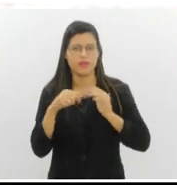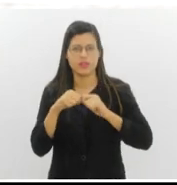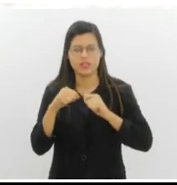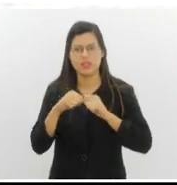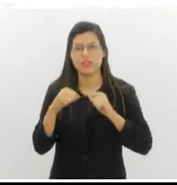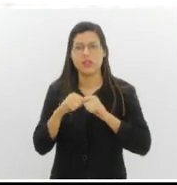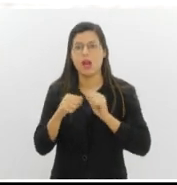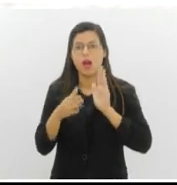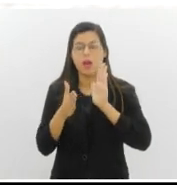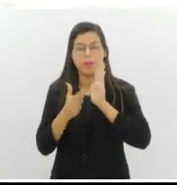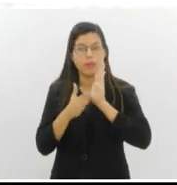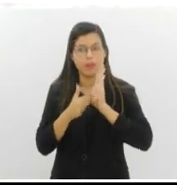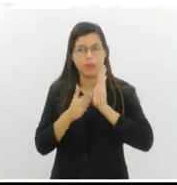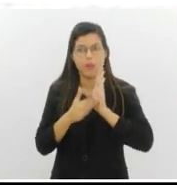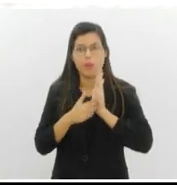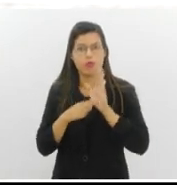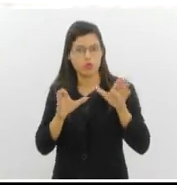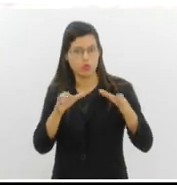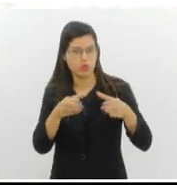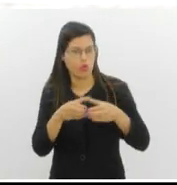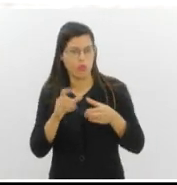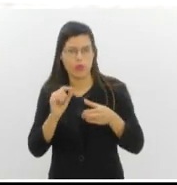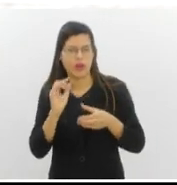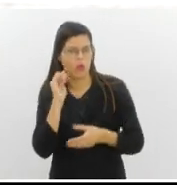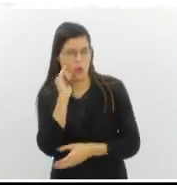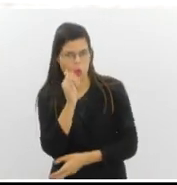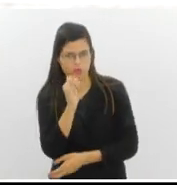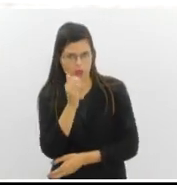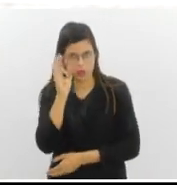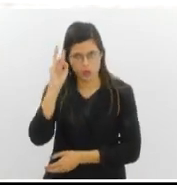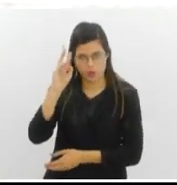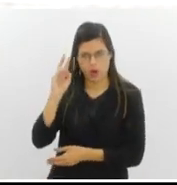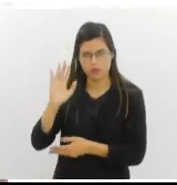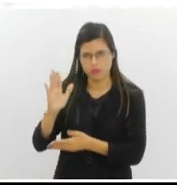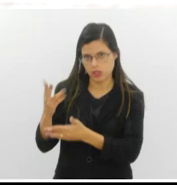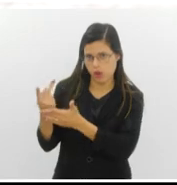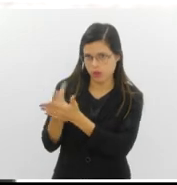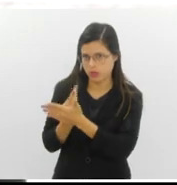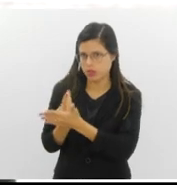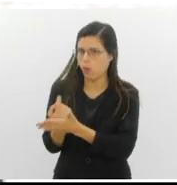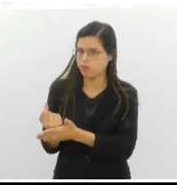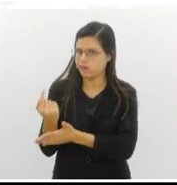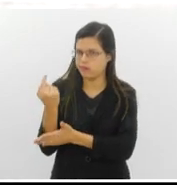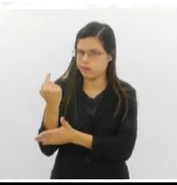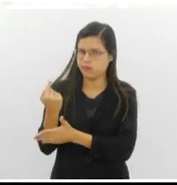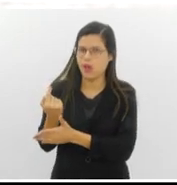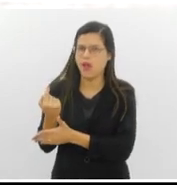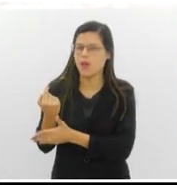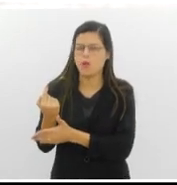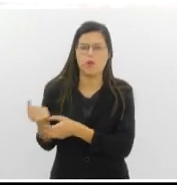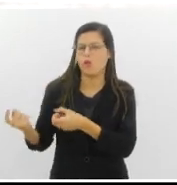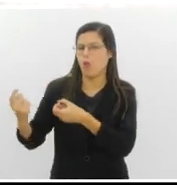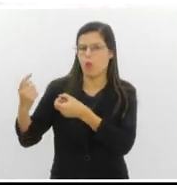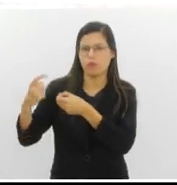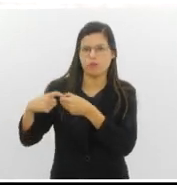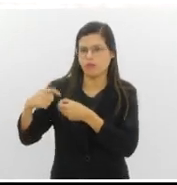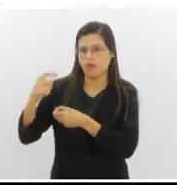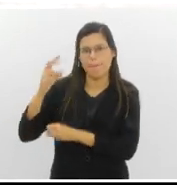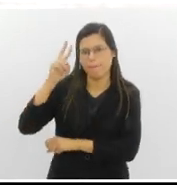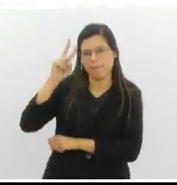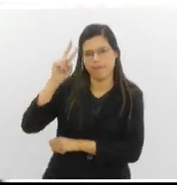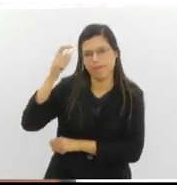proposta da nossa equipe é contar a história que aconteceu e trazer esse resgate também. Então,